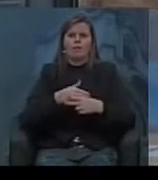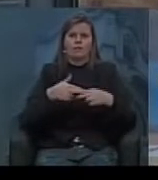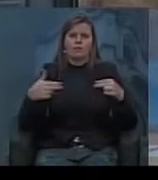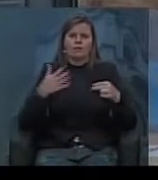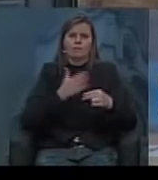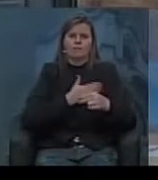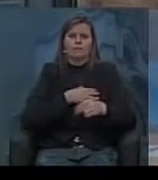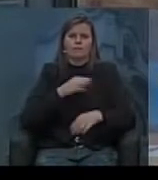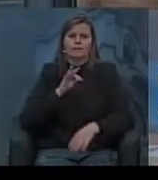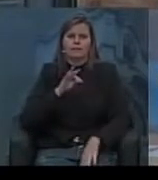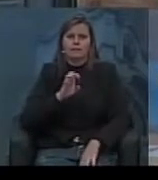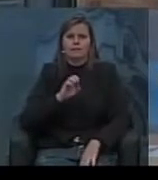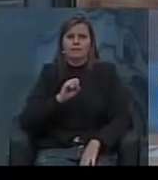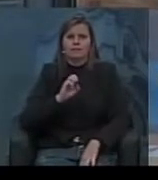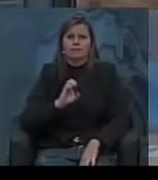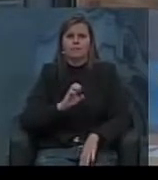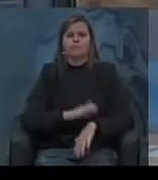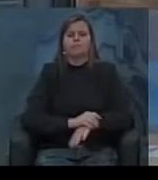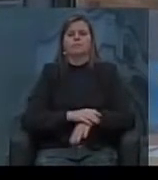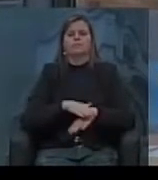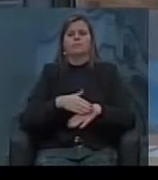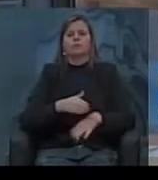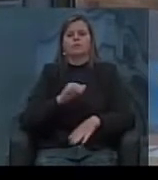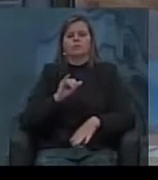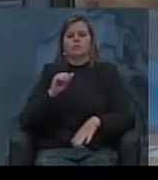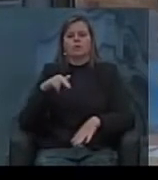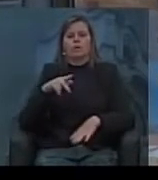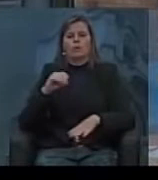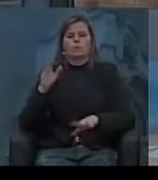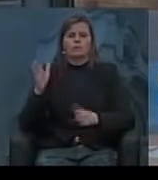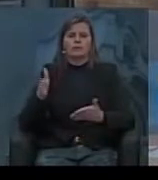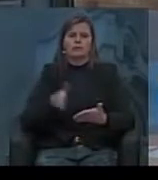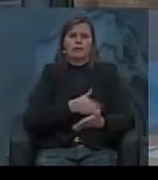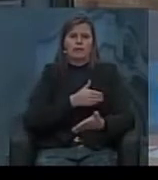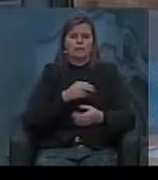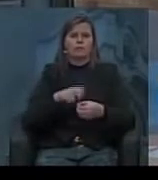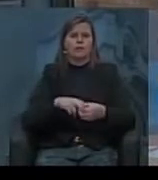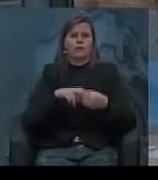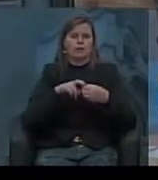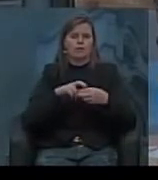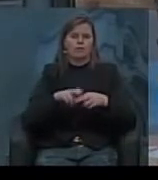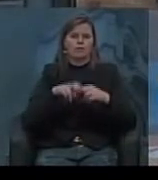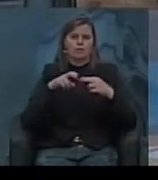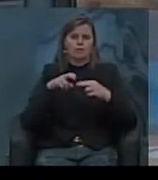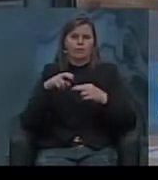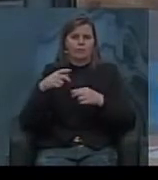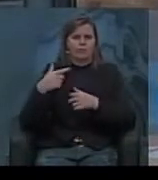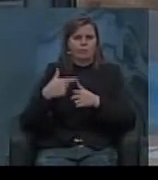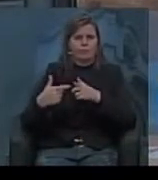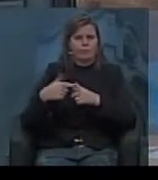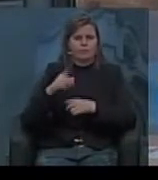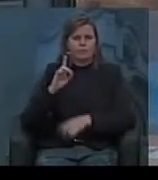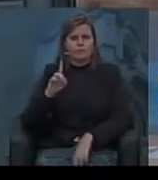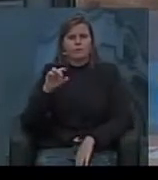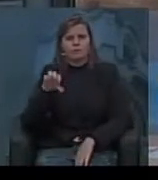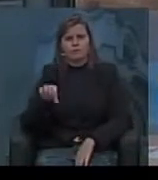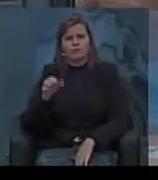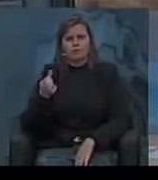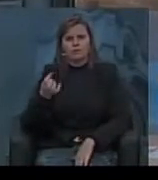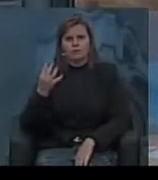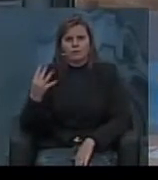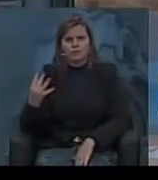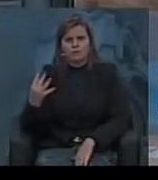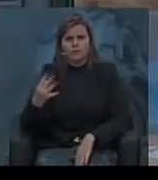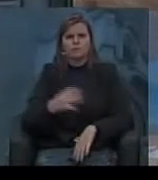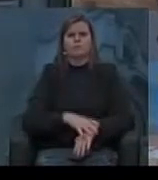tese. Então, o jogo é deposto, pelo golpe de 1º de abril de 1964, ou a revolução de 31 de março de